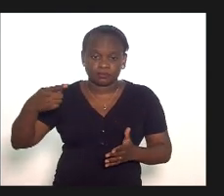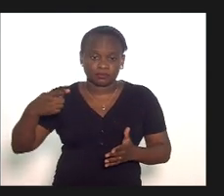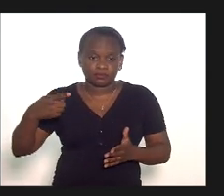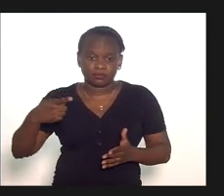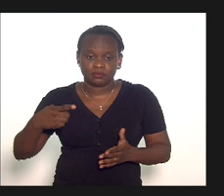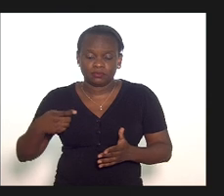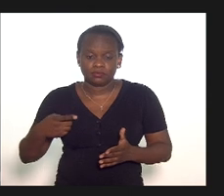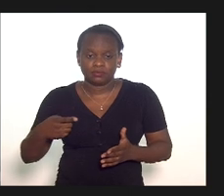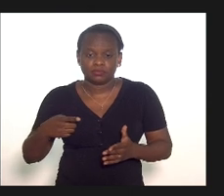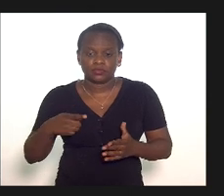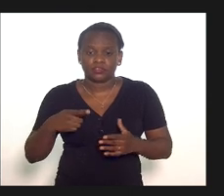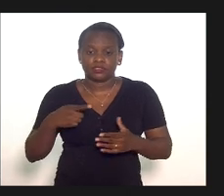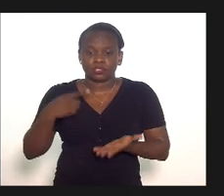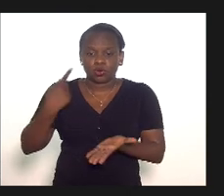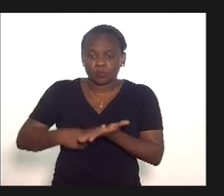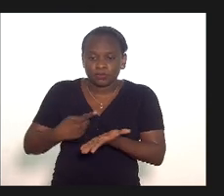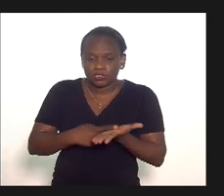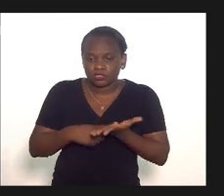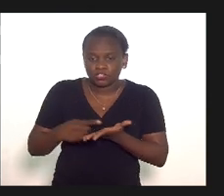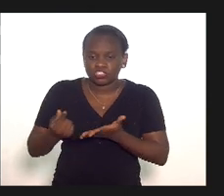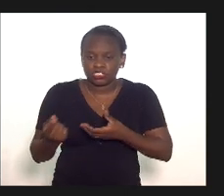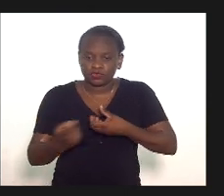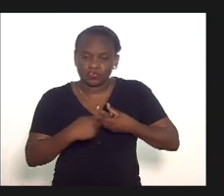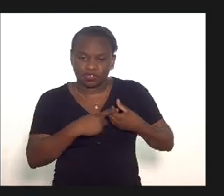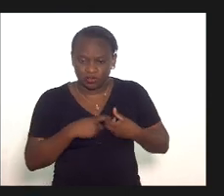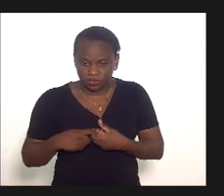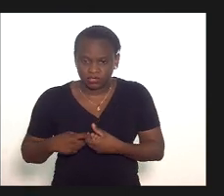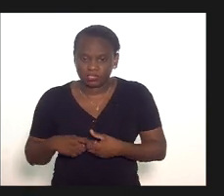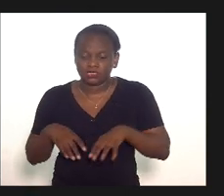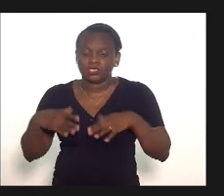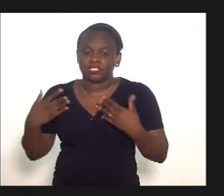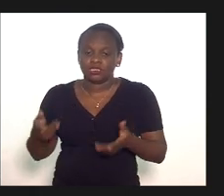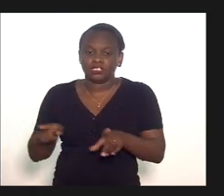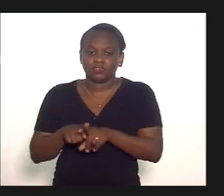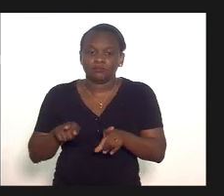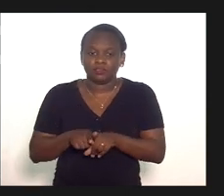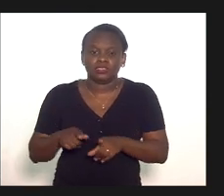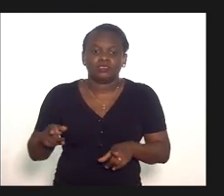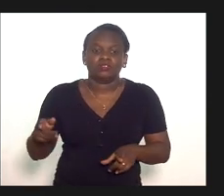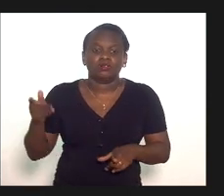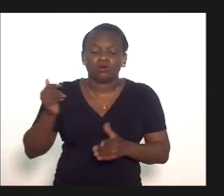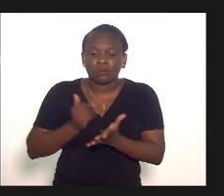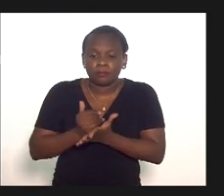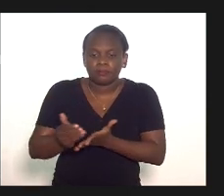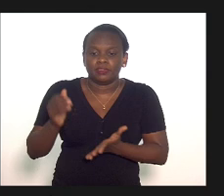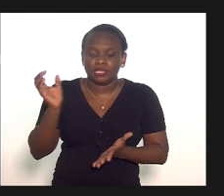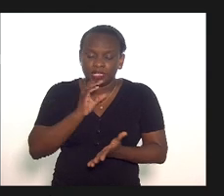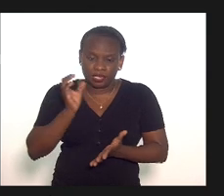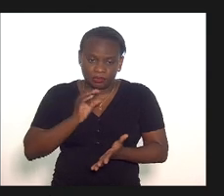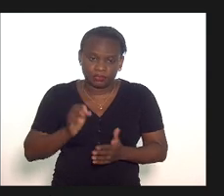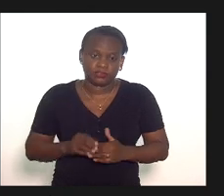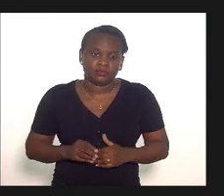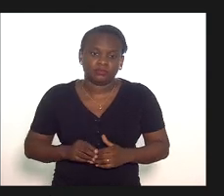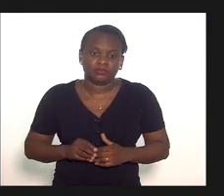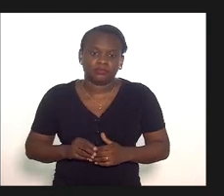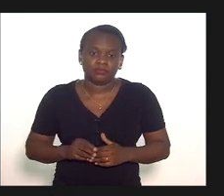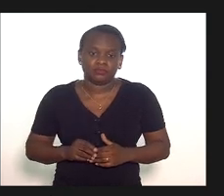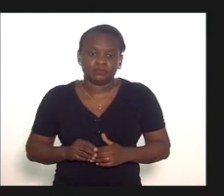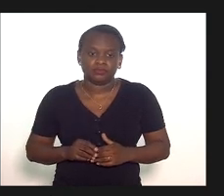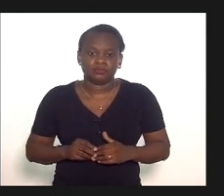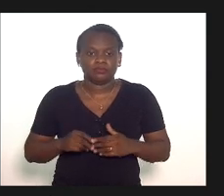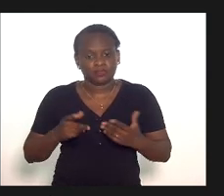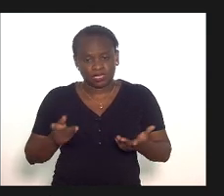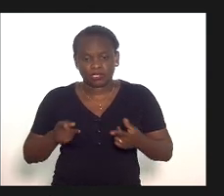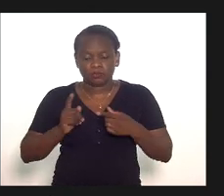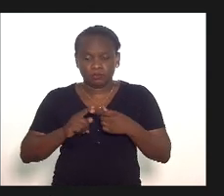posteriormente ao regime de recuperação fiscal e que a gente comece o mais breve possível esse